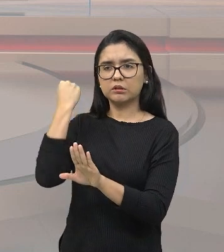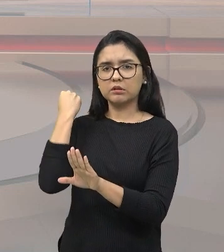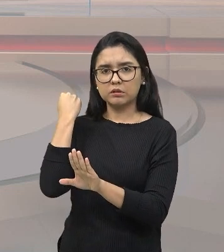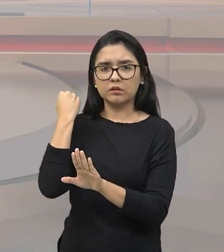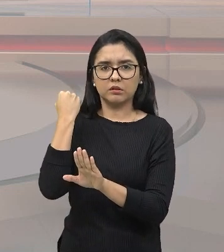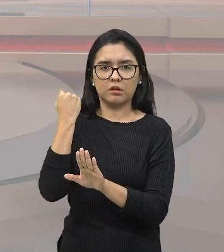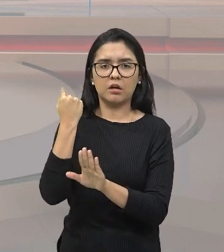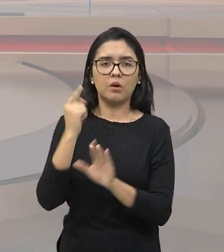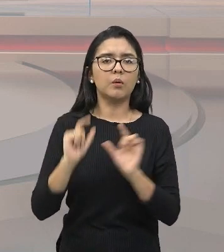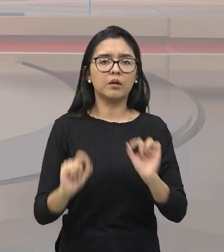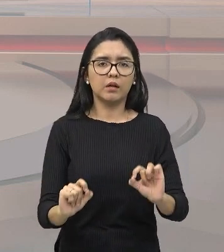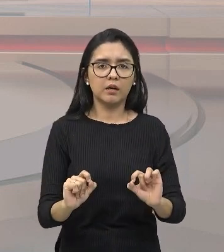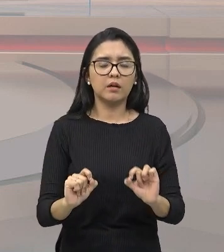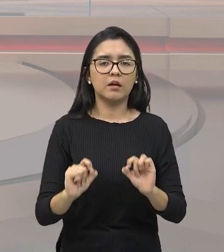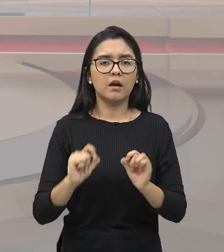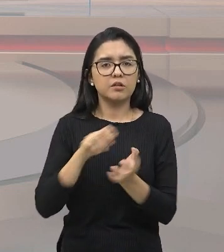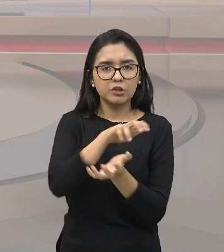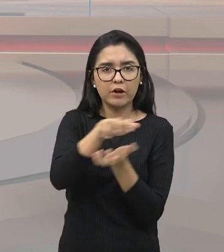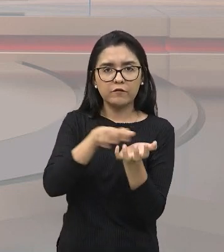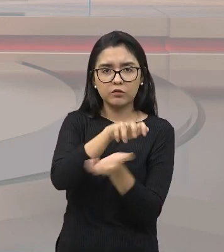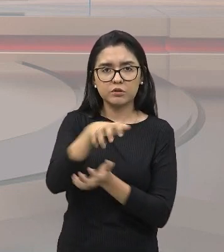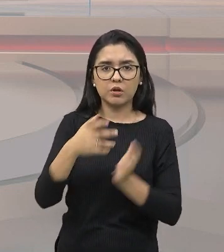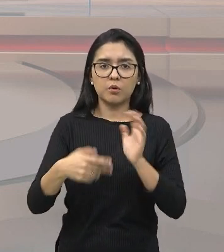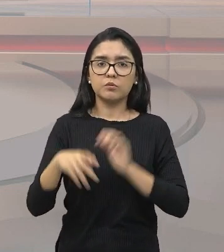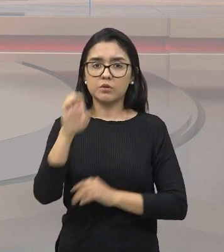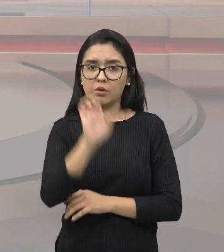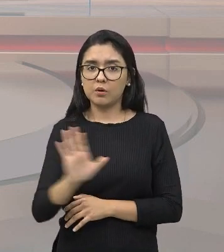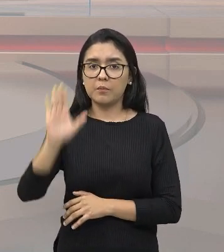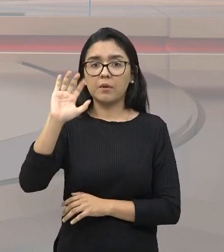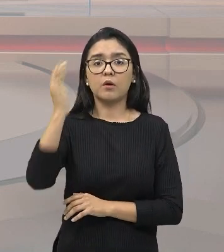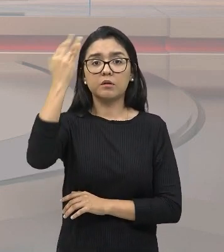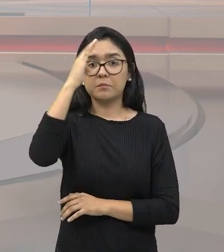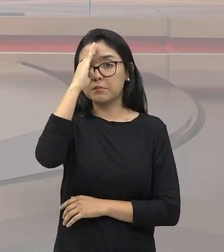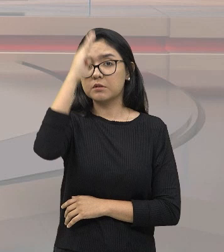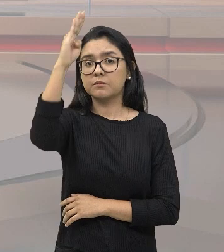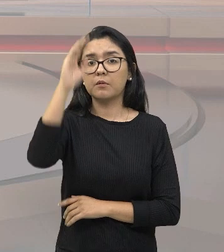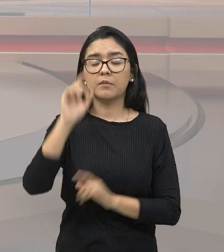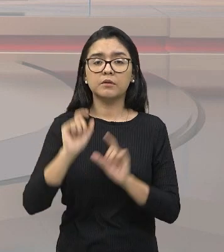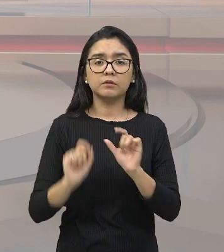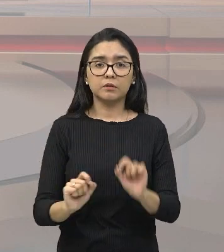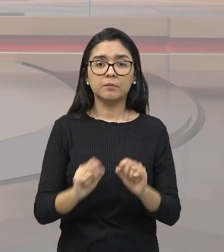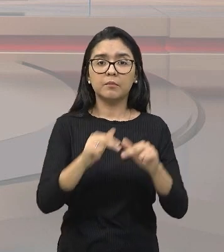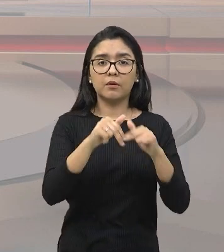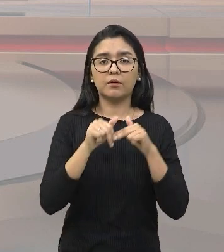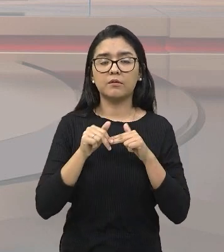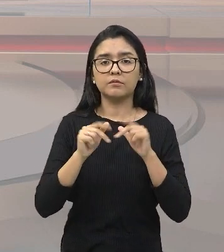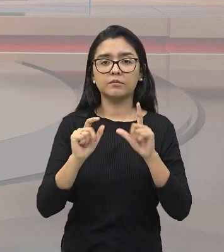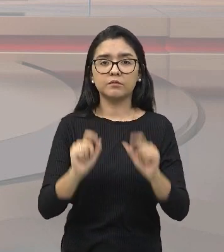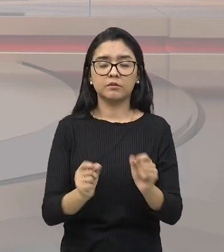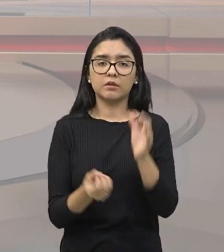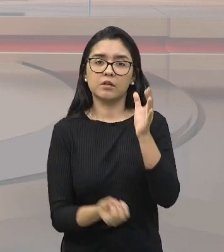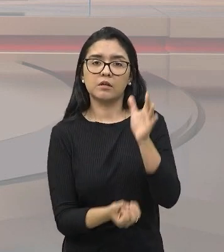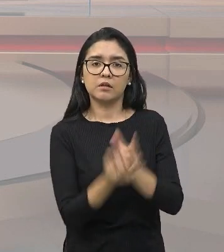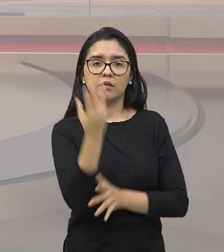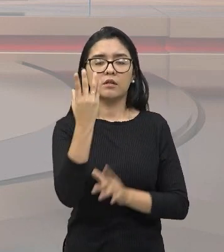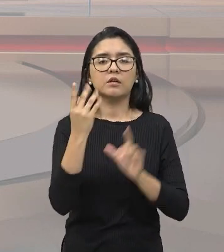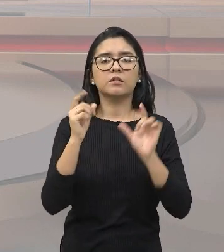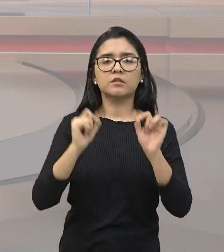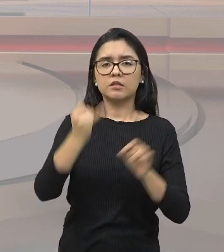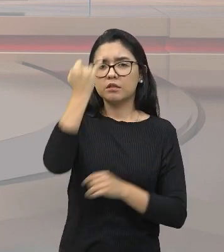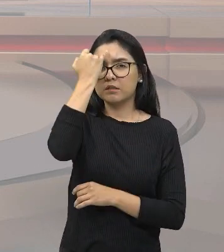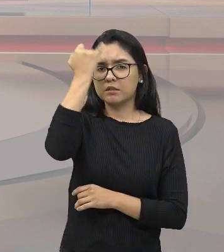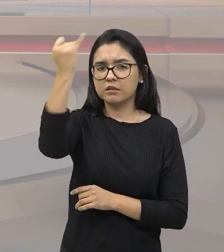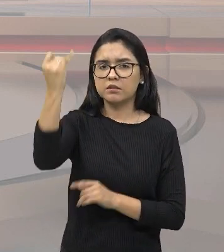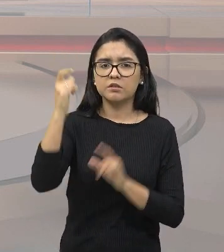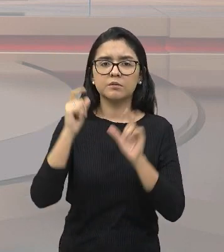sobre as revoluções europeias que aconteceram principalmente a partir do surgimento das ideias do iluminismo,